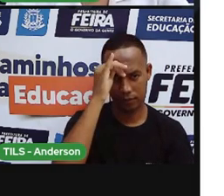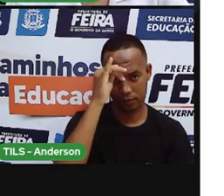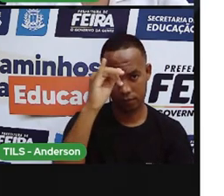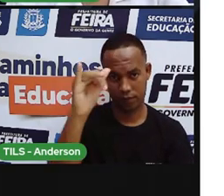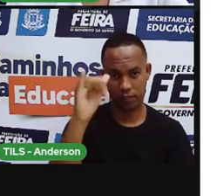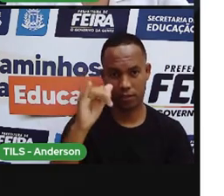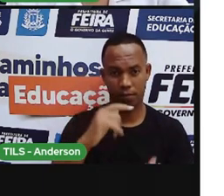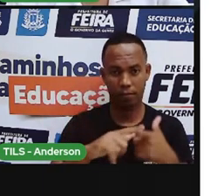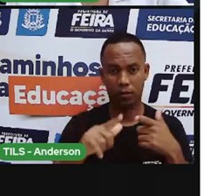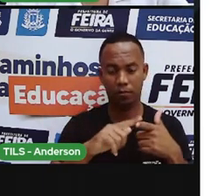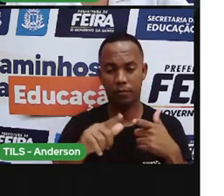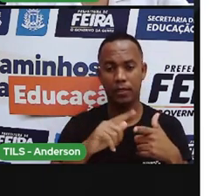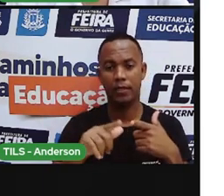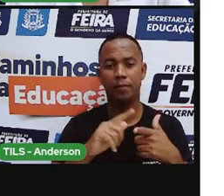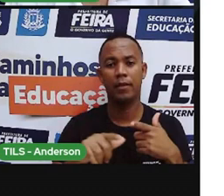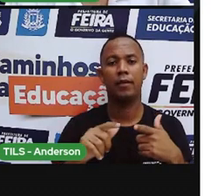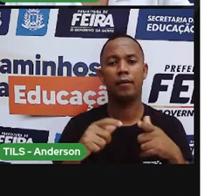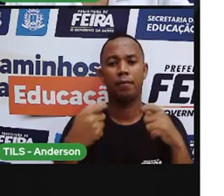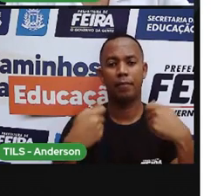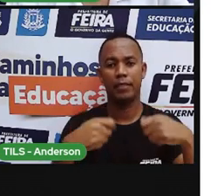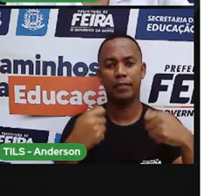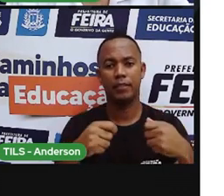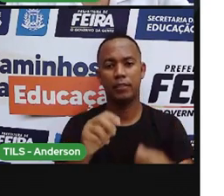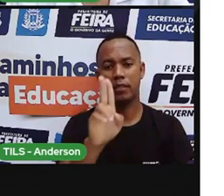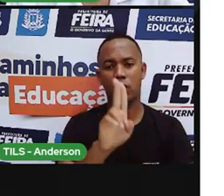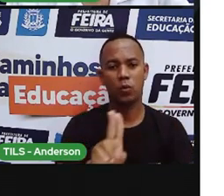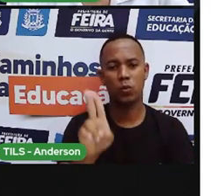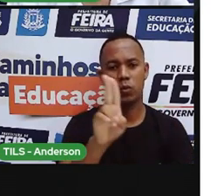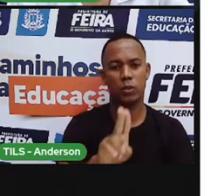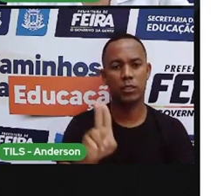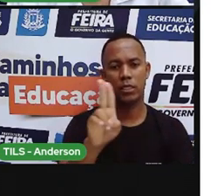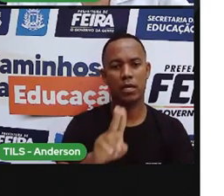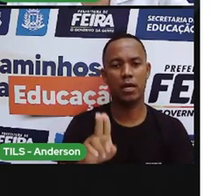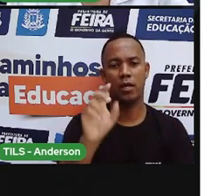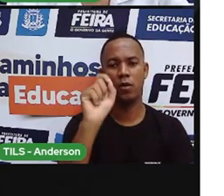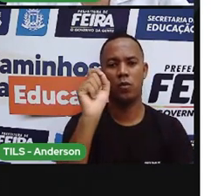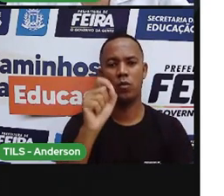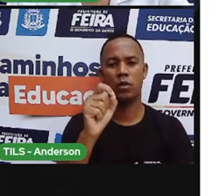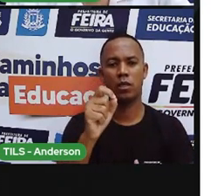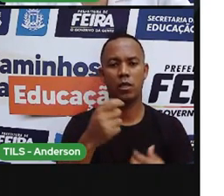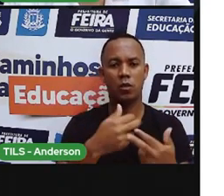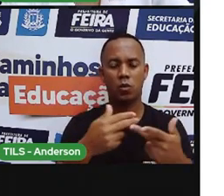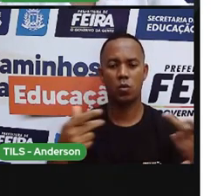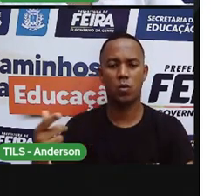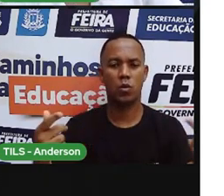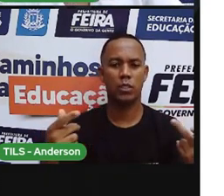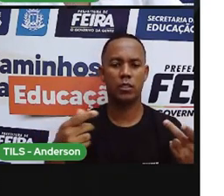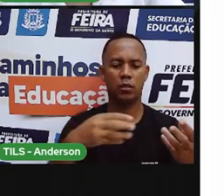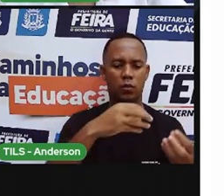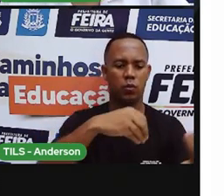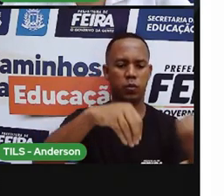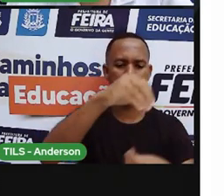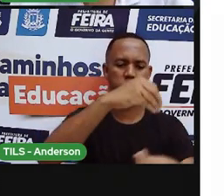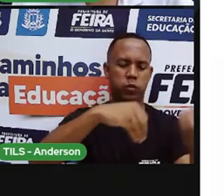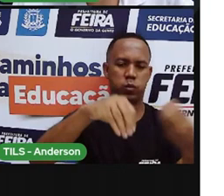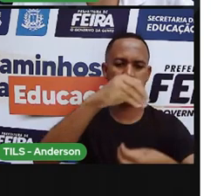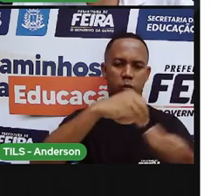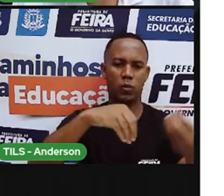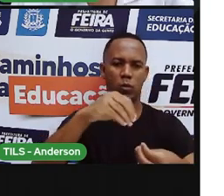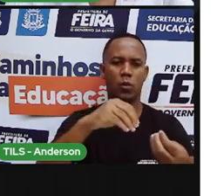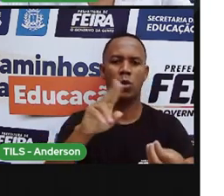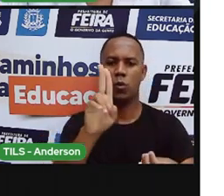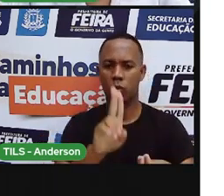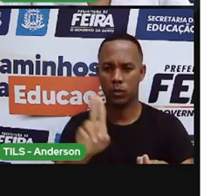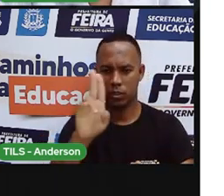problema, podemos evitar o quê? Usar embalagens desnecessárias, né? Jogar fora o mínimo de coisas